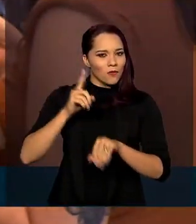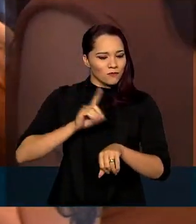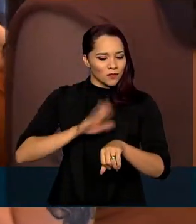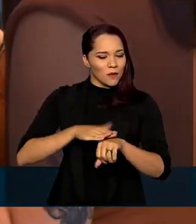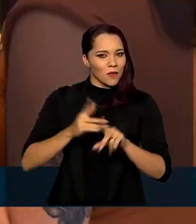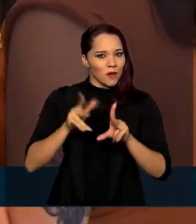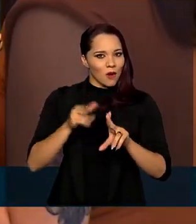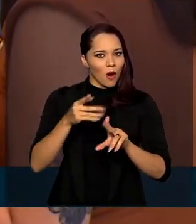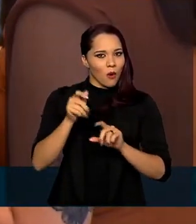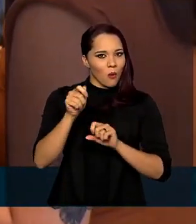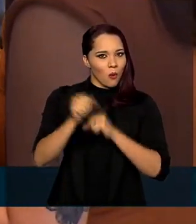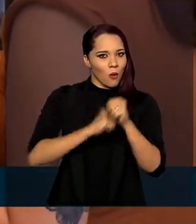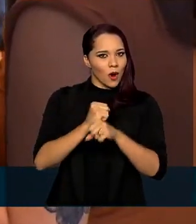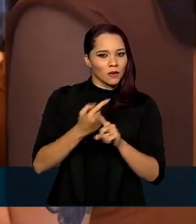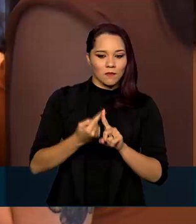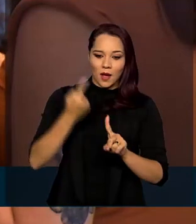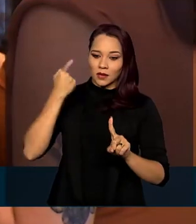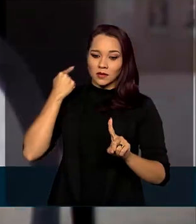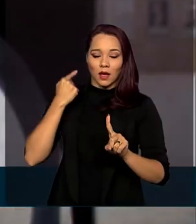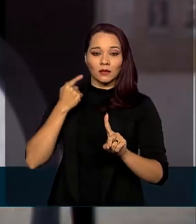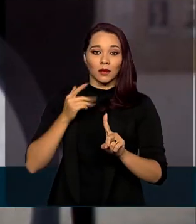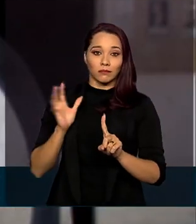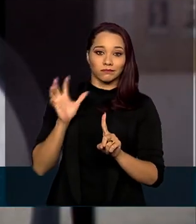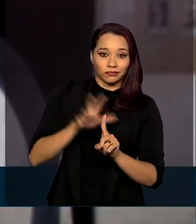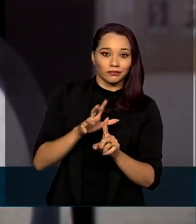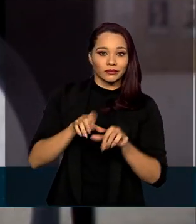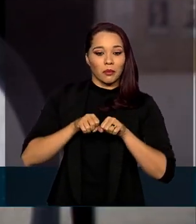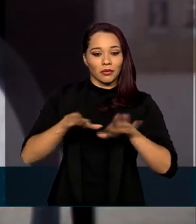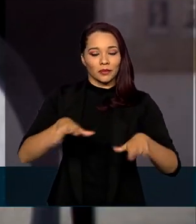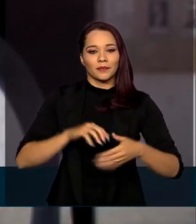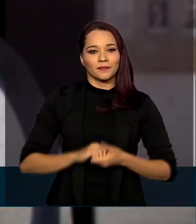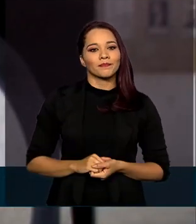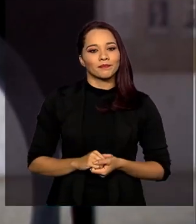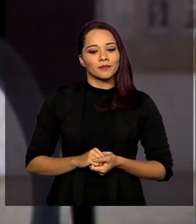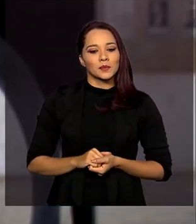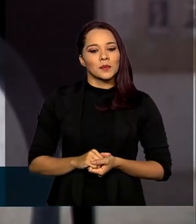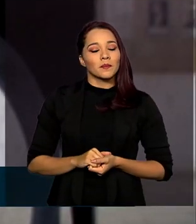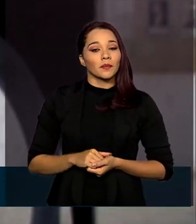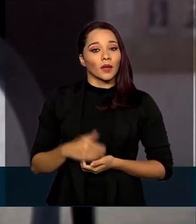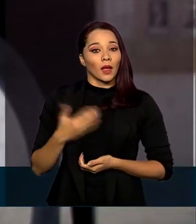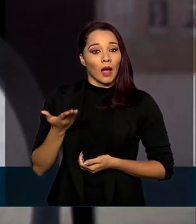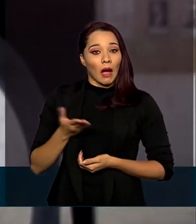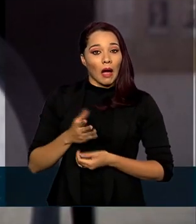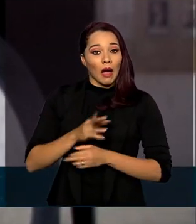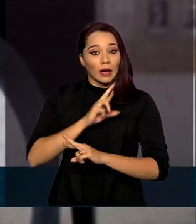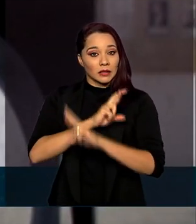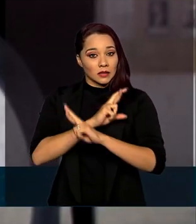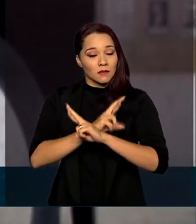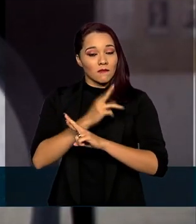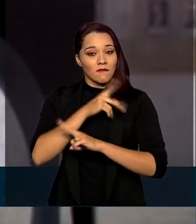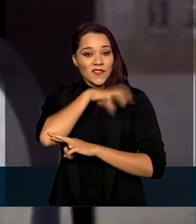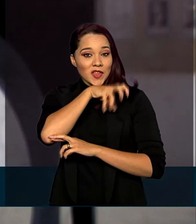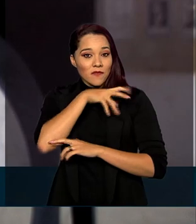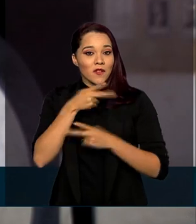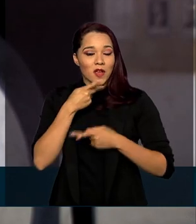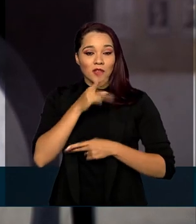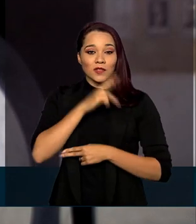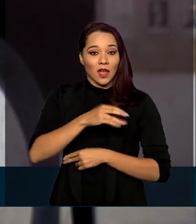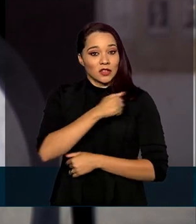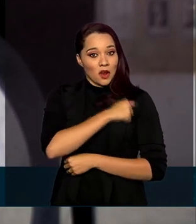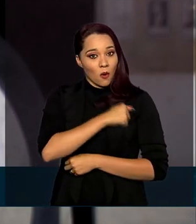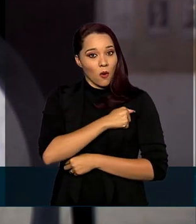passado, refletindo os impactos da pandemia. De acordo com a Receita Federal, o resultado de agosto deste ano